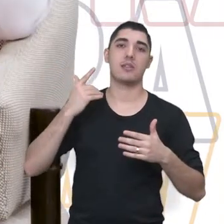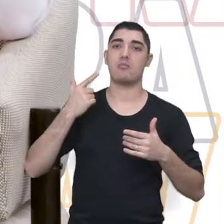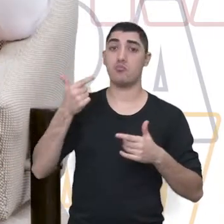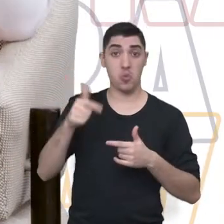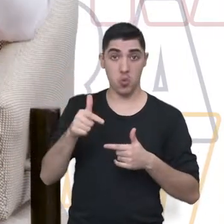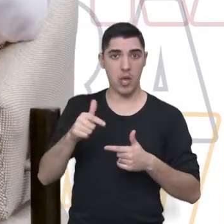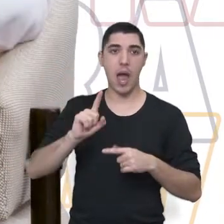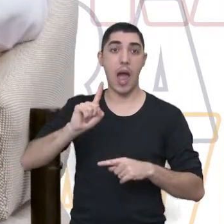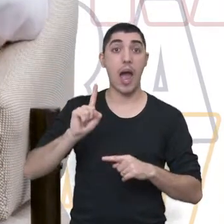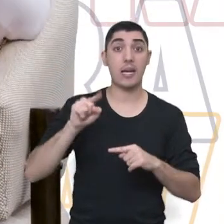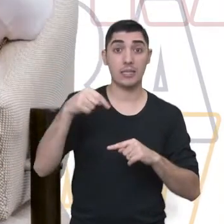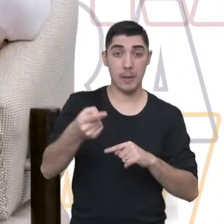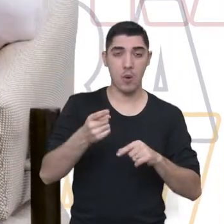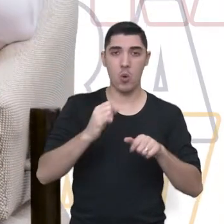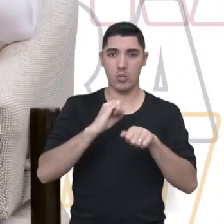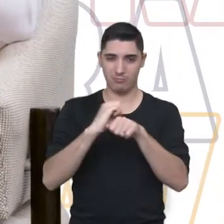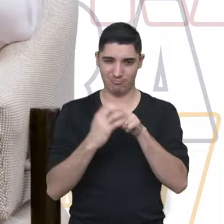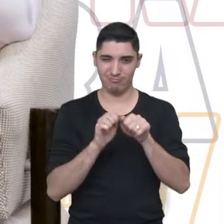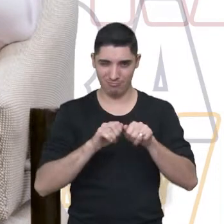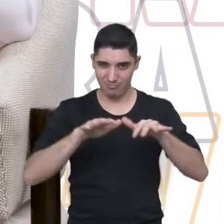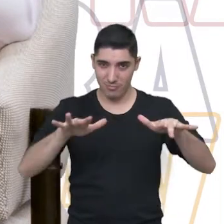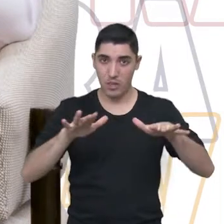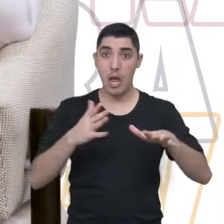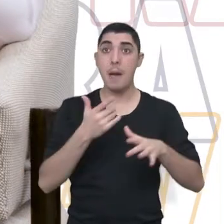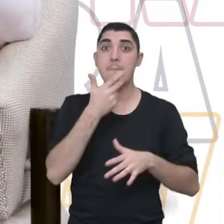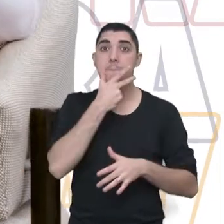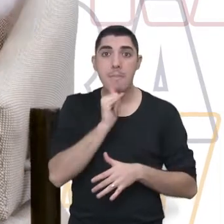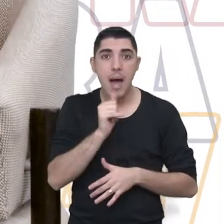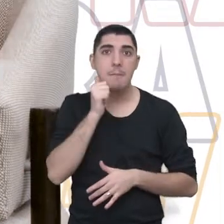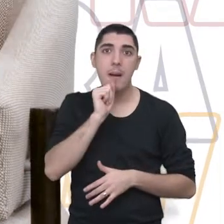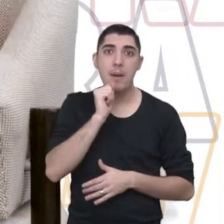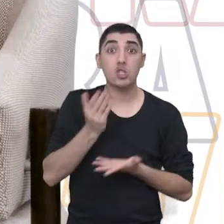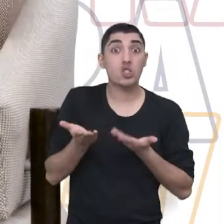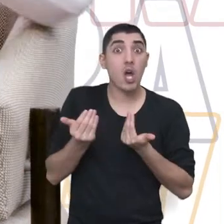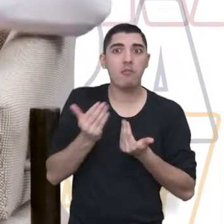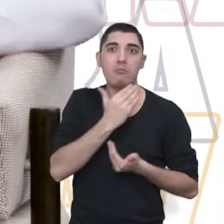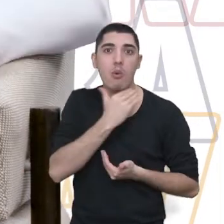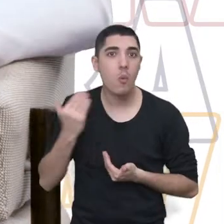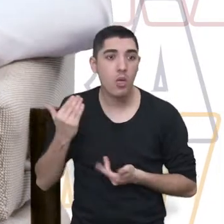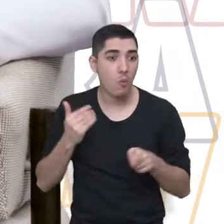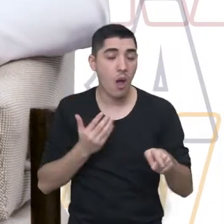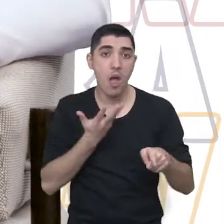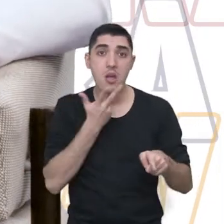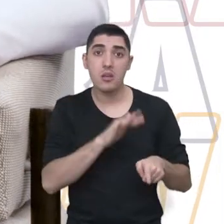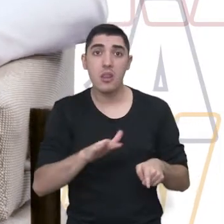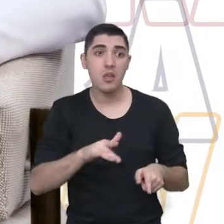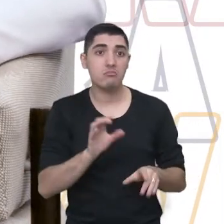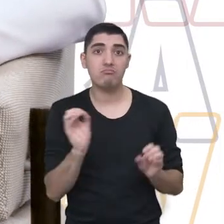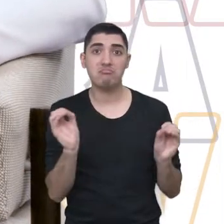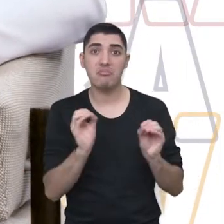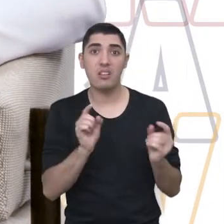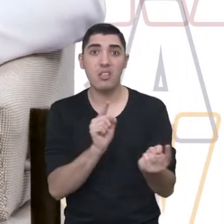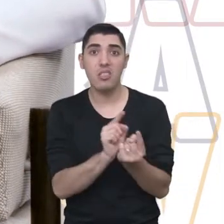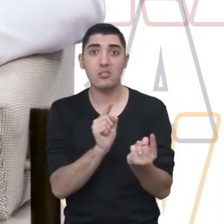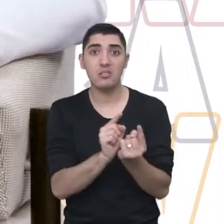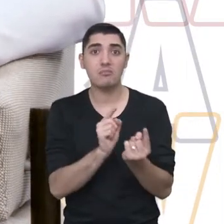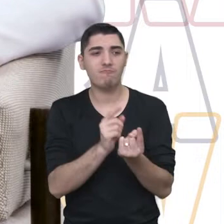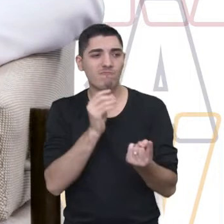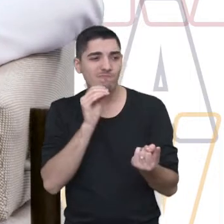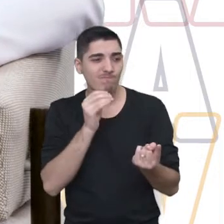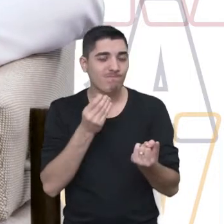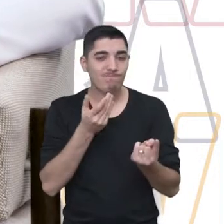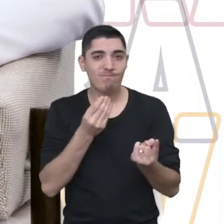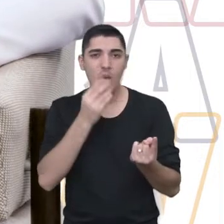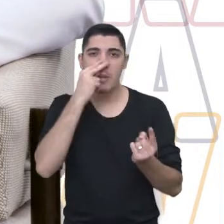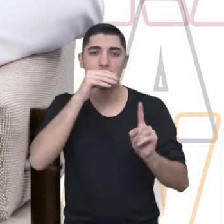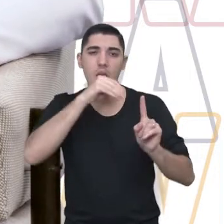muitos pais faleceram, pais jovens, mães, né? E as crianças precisam